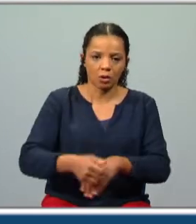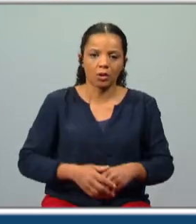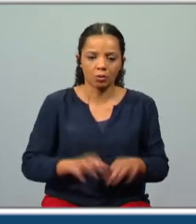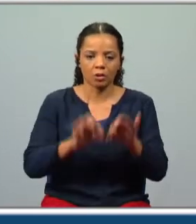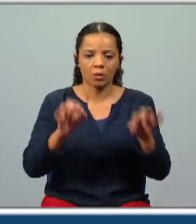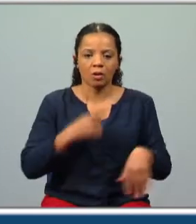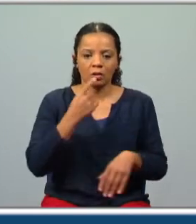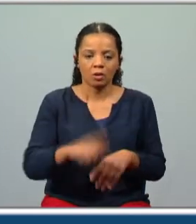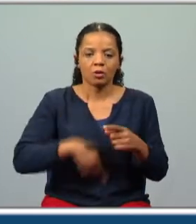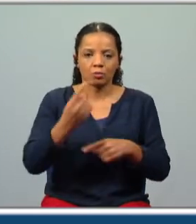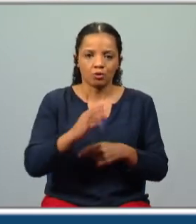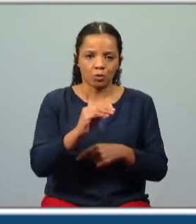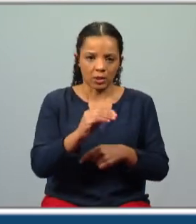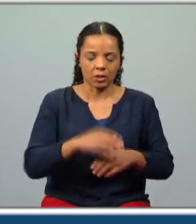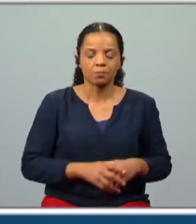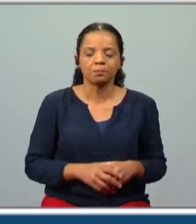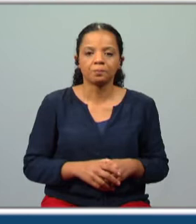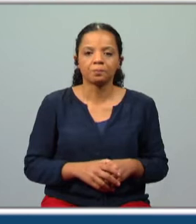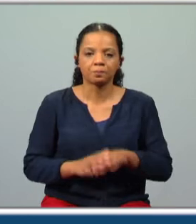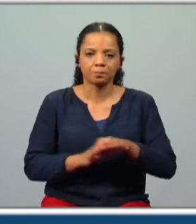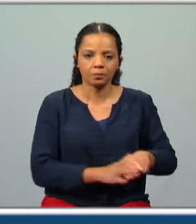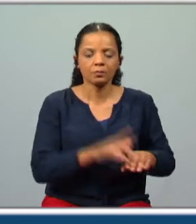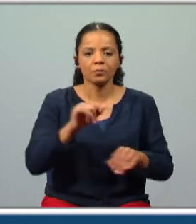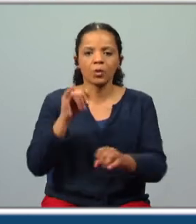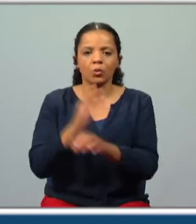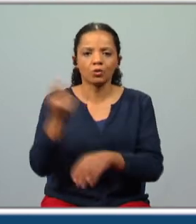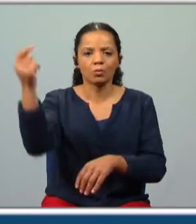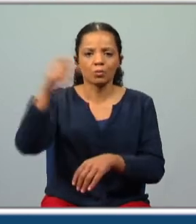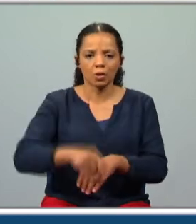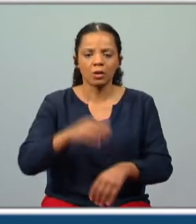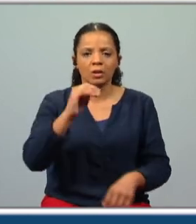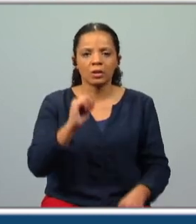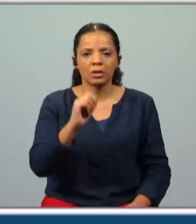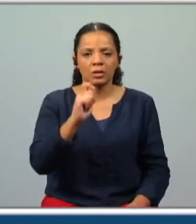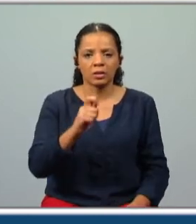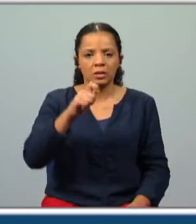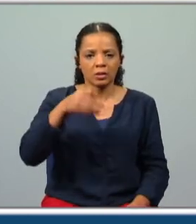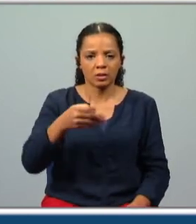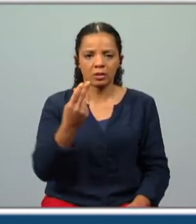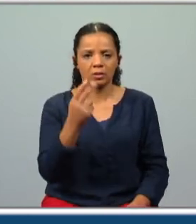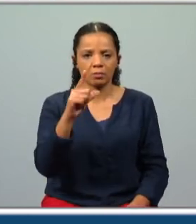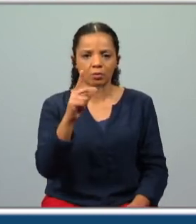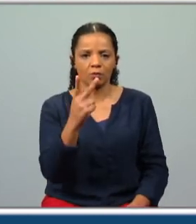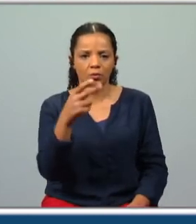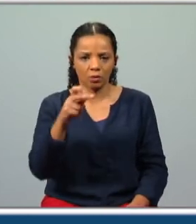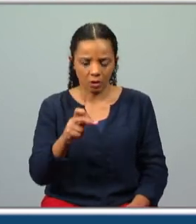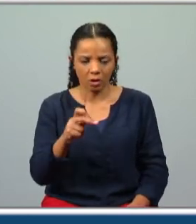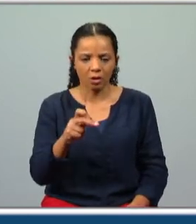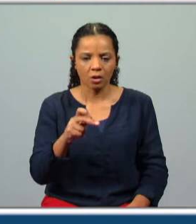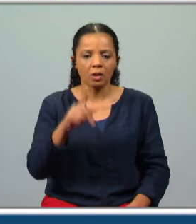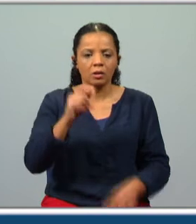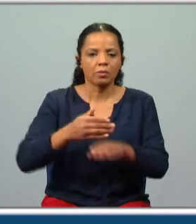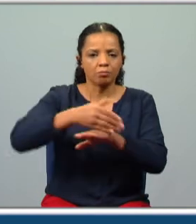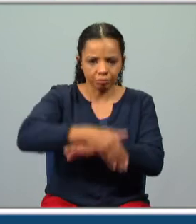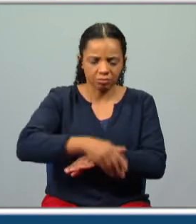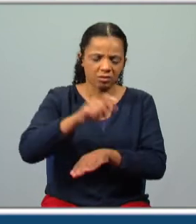dito outra vez no canto décimo outro também virá de honrada fama que é o sepulvo da mulher e os filhos também não fregaram ali e morreram são tudo histórias muito conhecidas